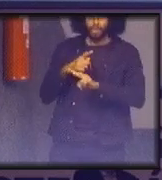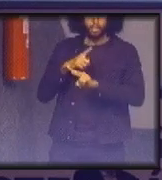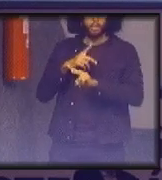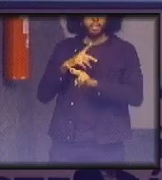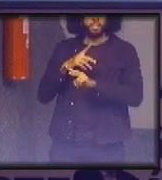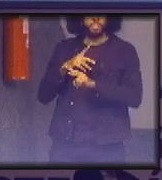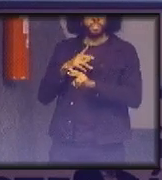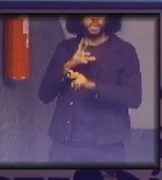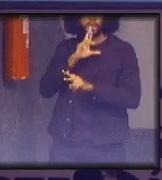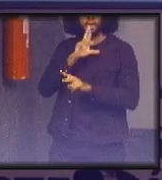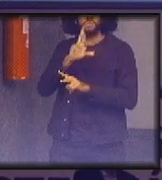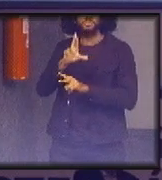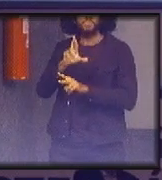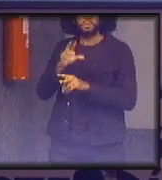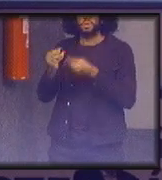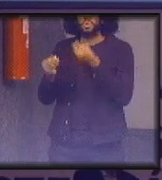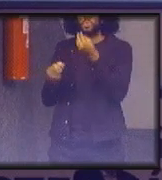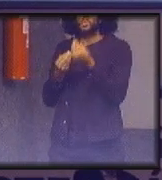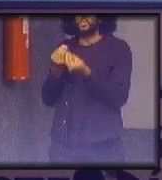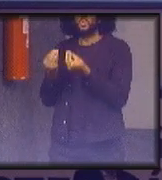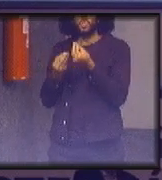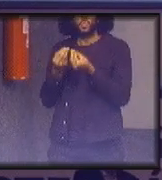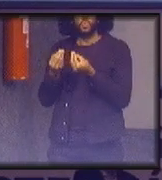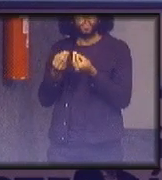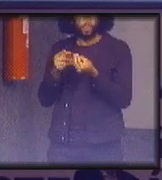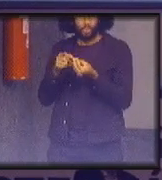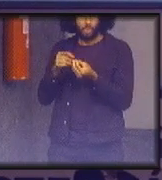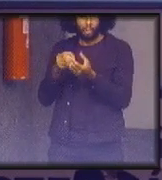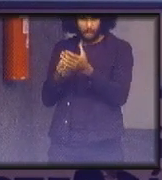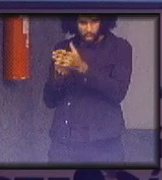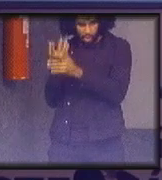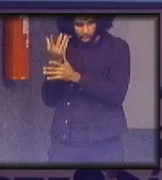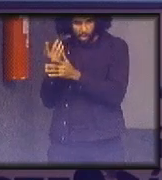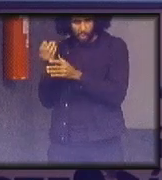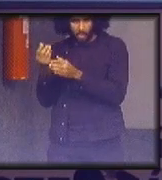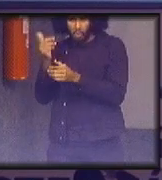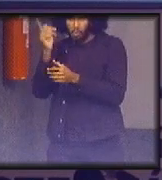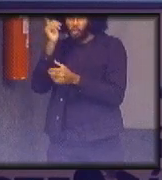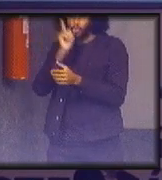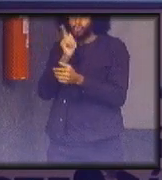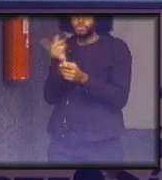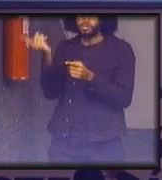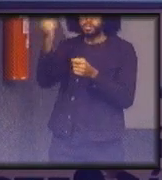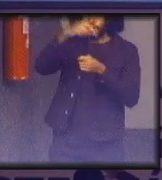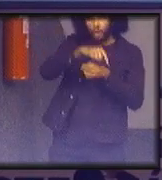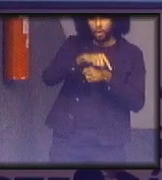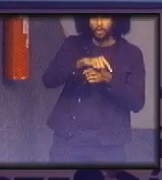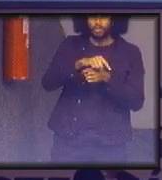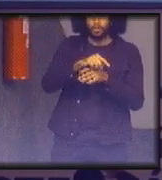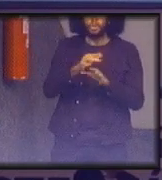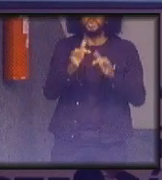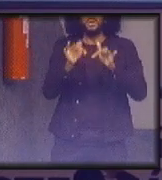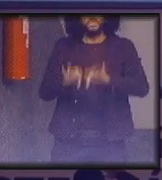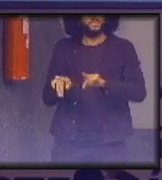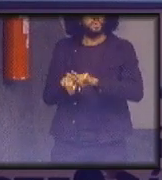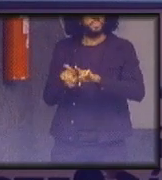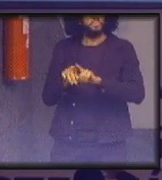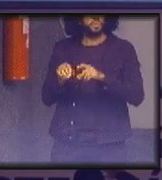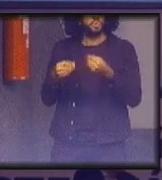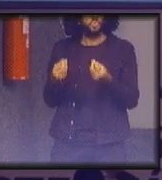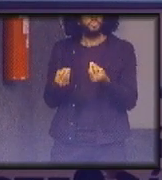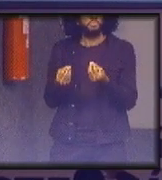ou seja qual elemento original será recuperado no ciclo e por fim a